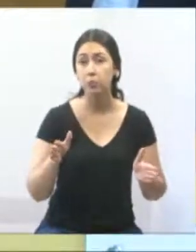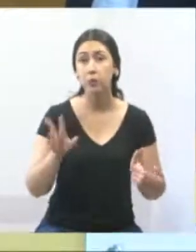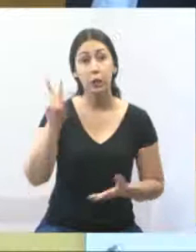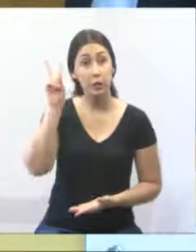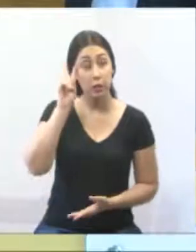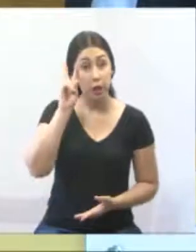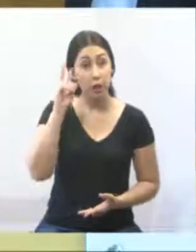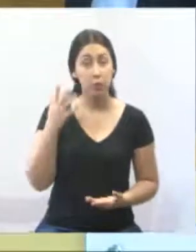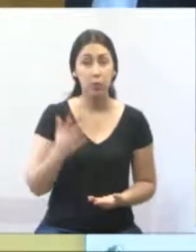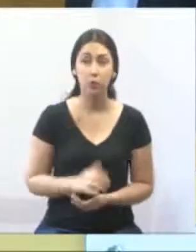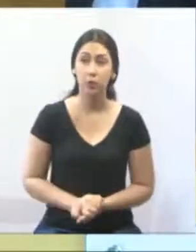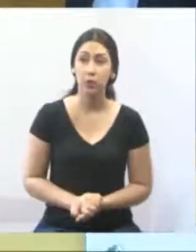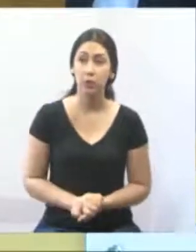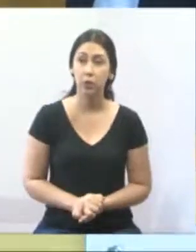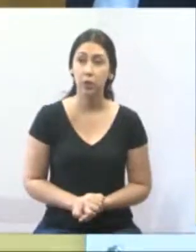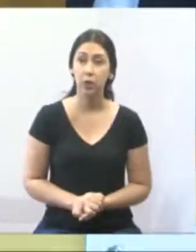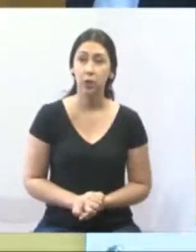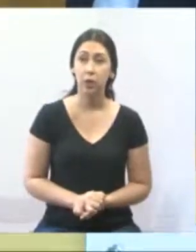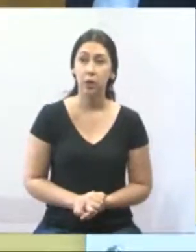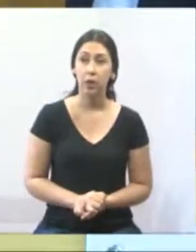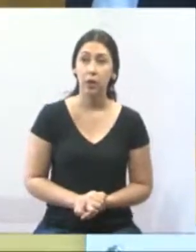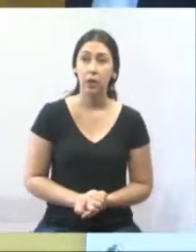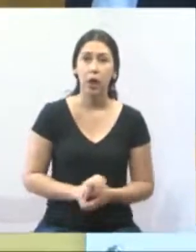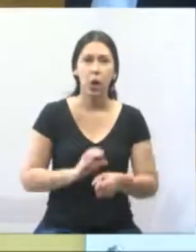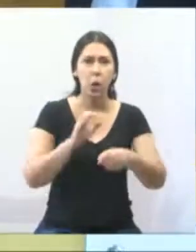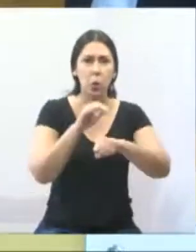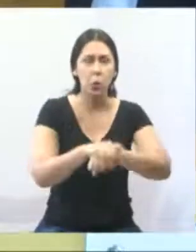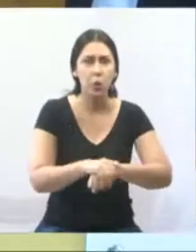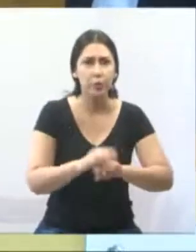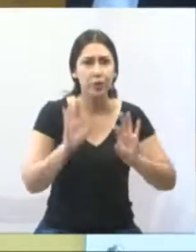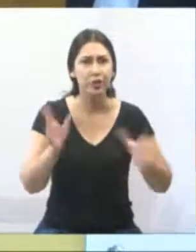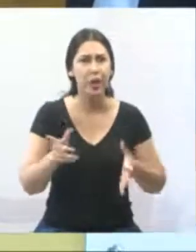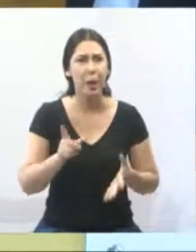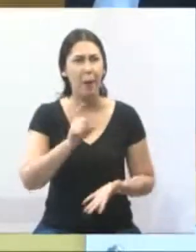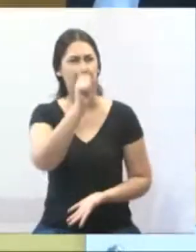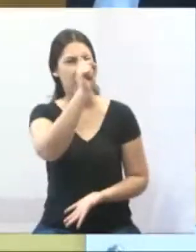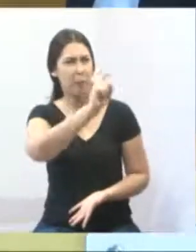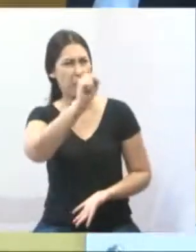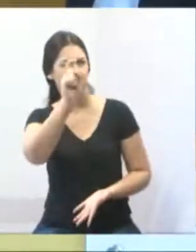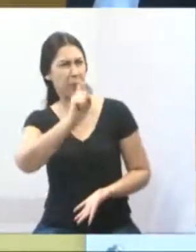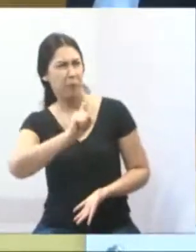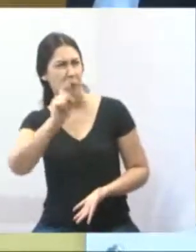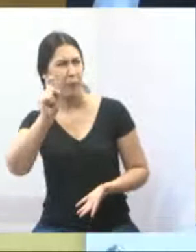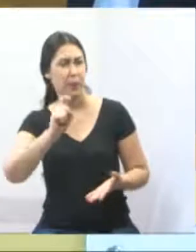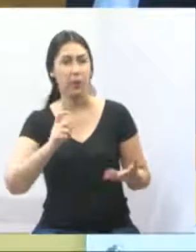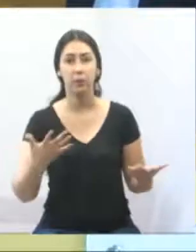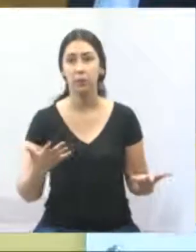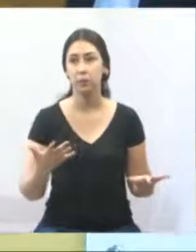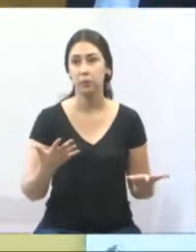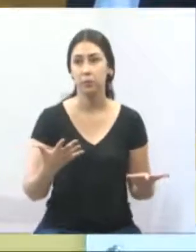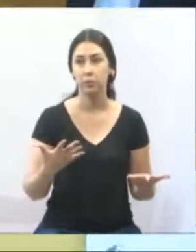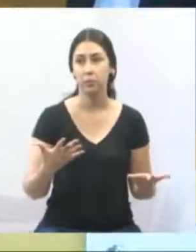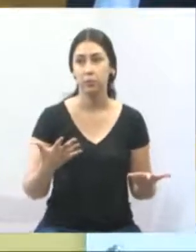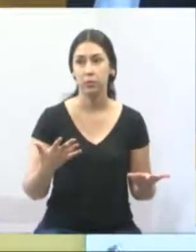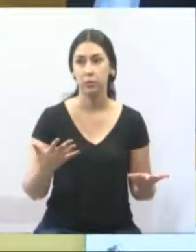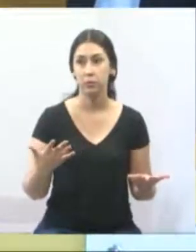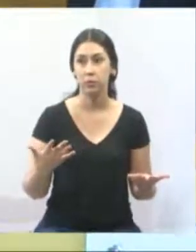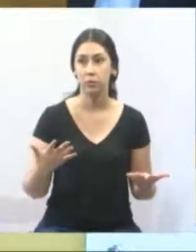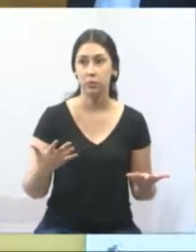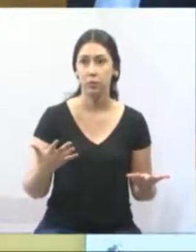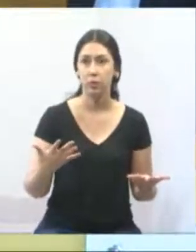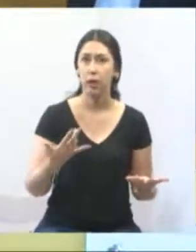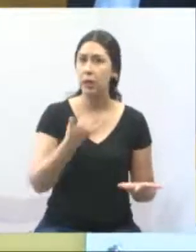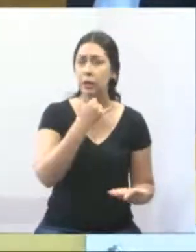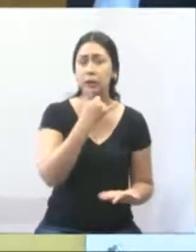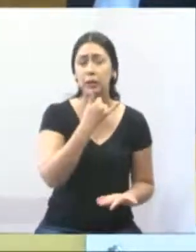-feira, e chegou na parte da noite, já foram lá e picharam o nome do seu Muka. Uma coisa